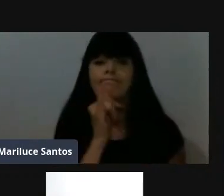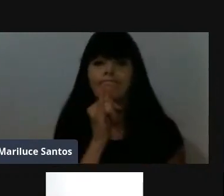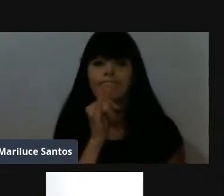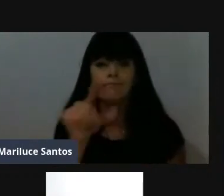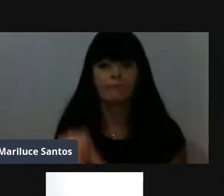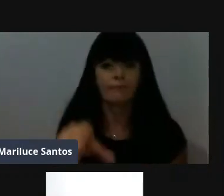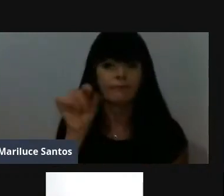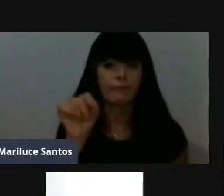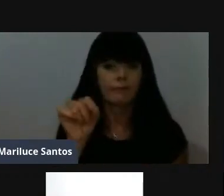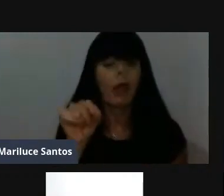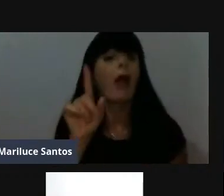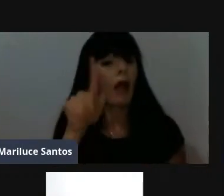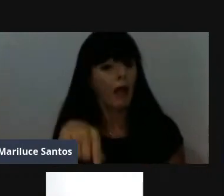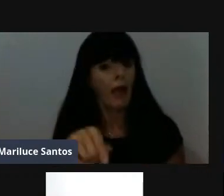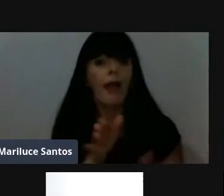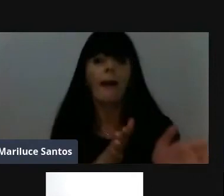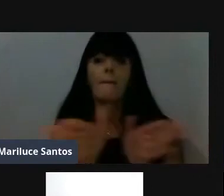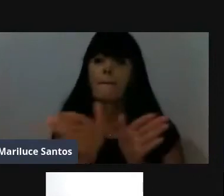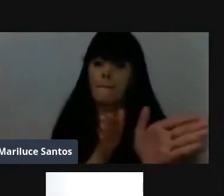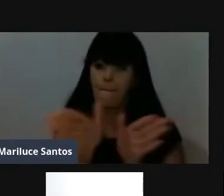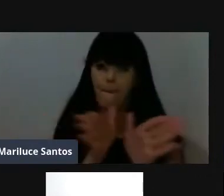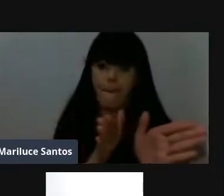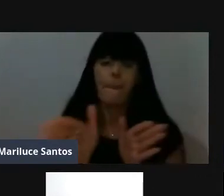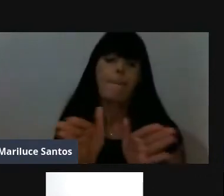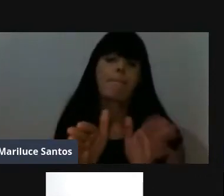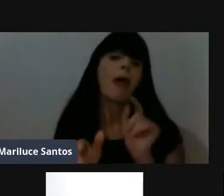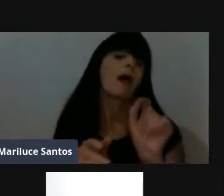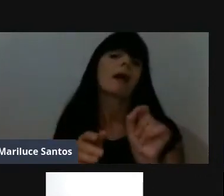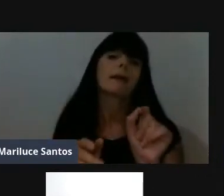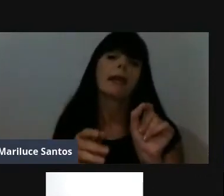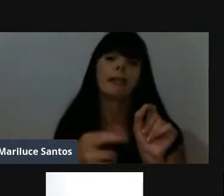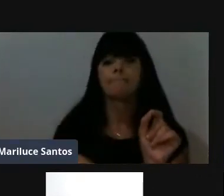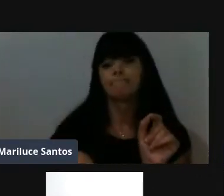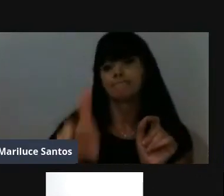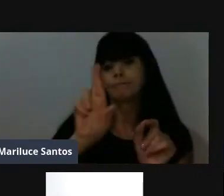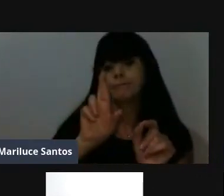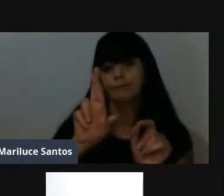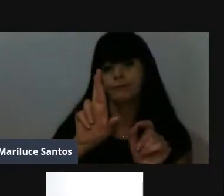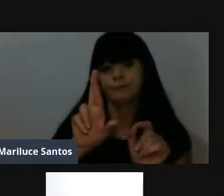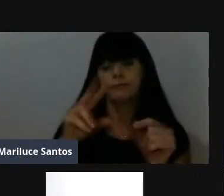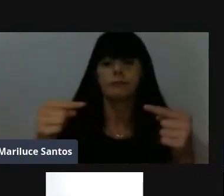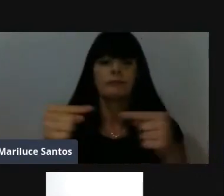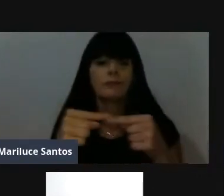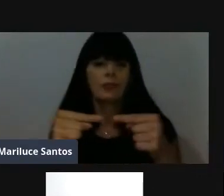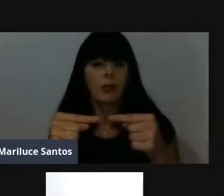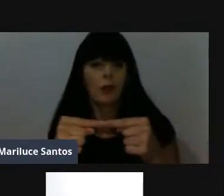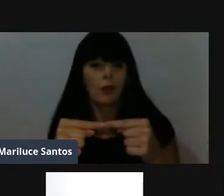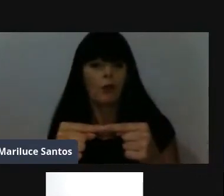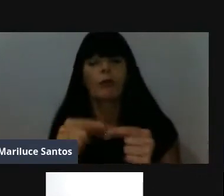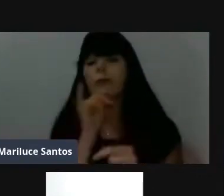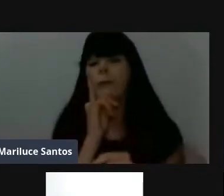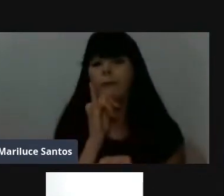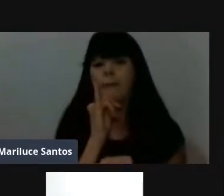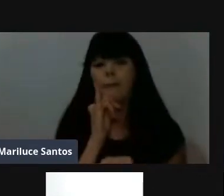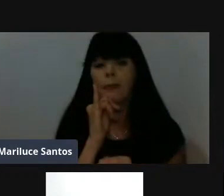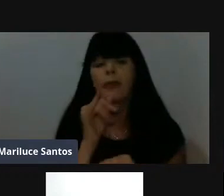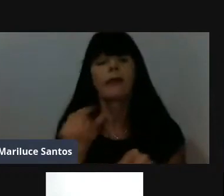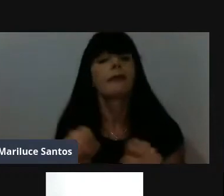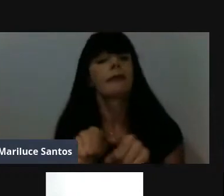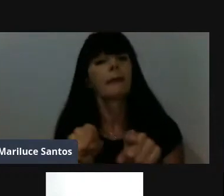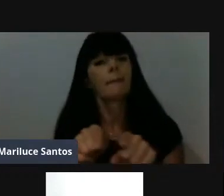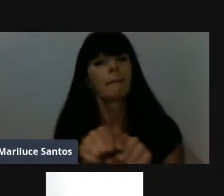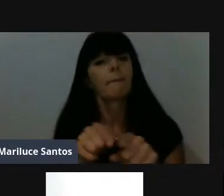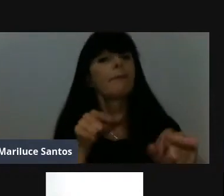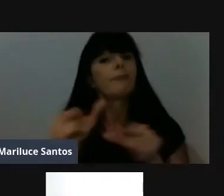mostrando acessível, né, a imagem de quem será representado. Com relação aos reeleitos, junta-se também o